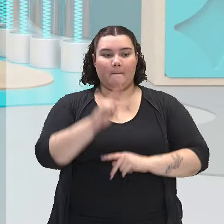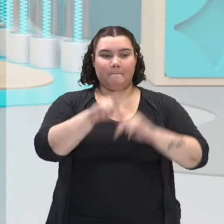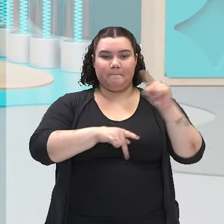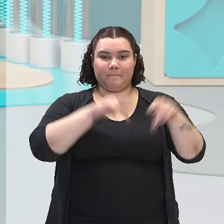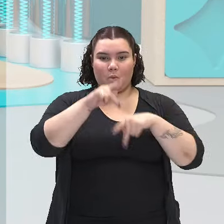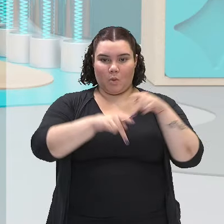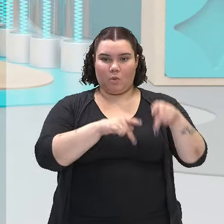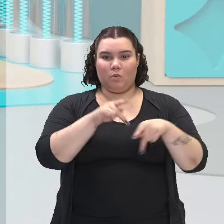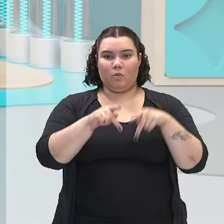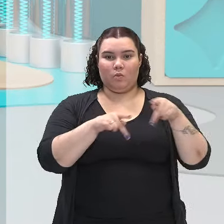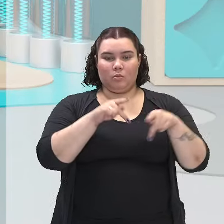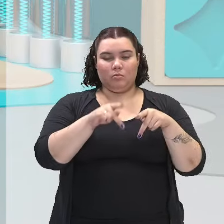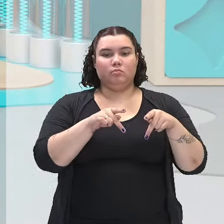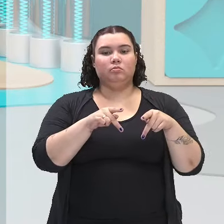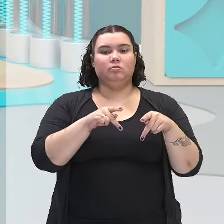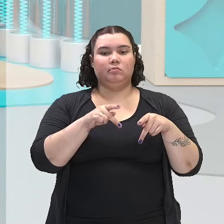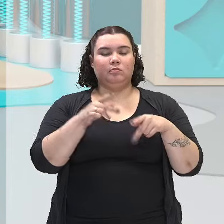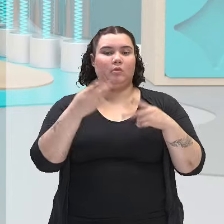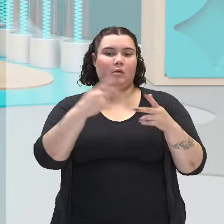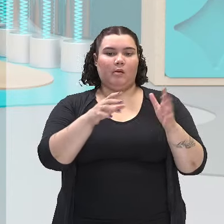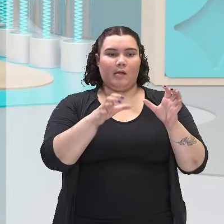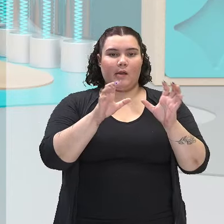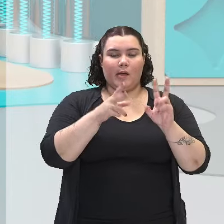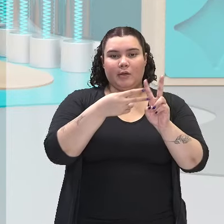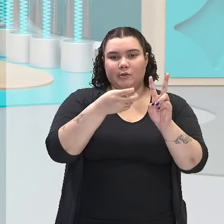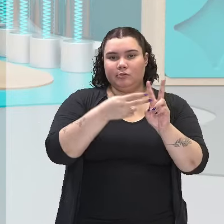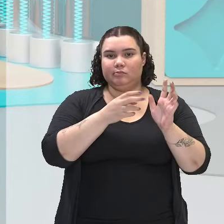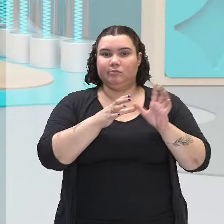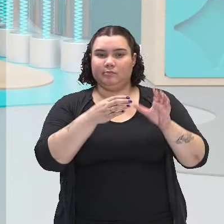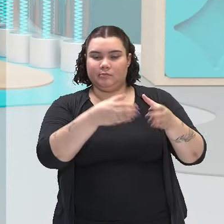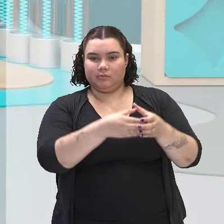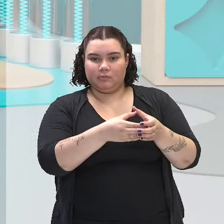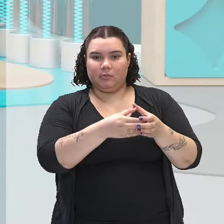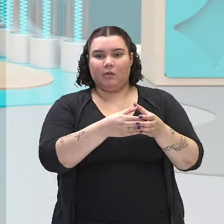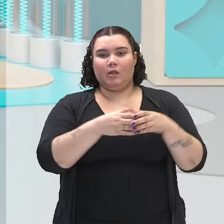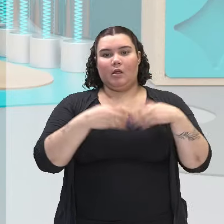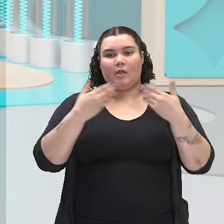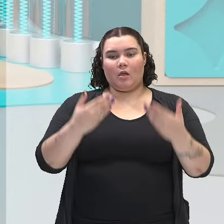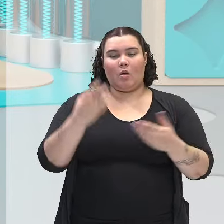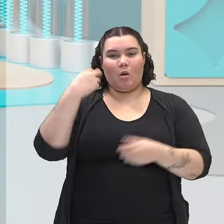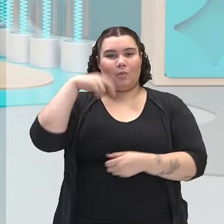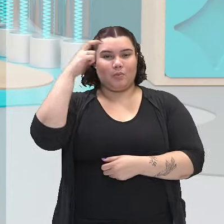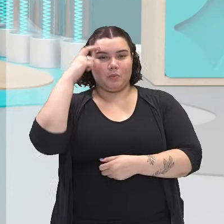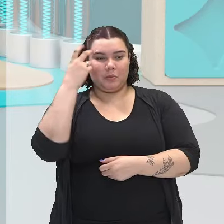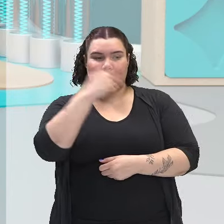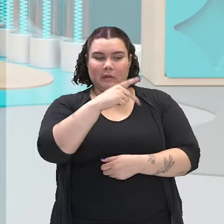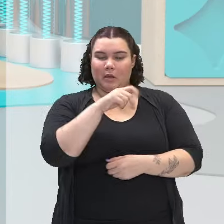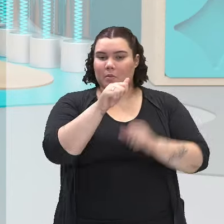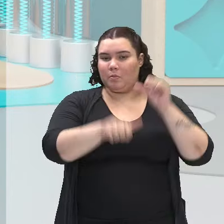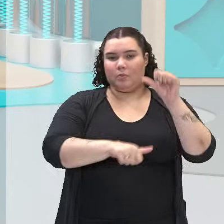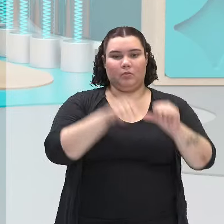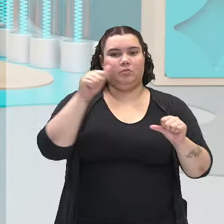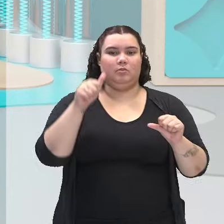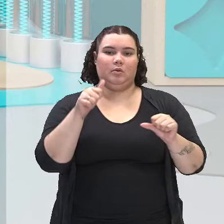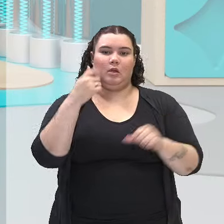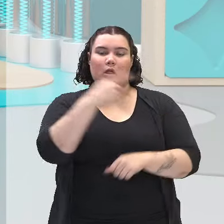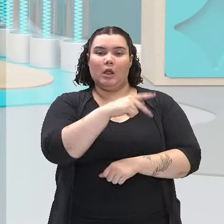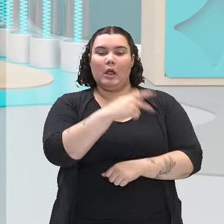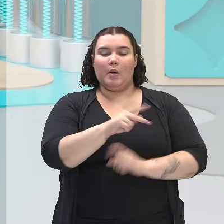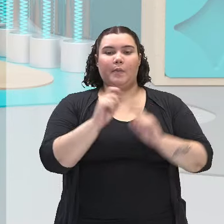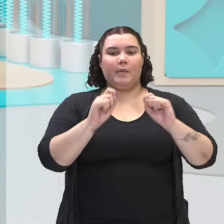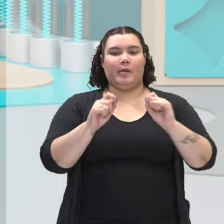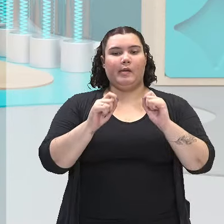as nações indígenas e aculturando, tiraram a sua forma